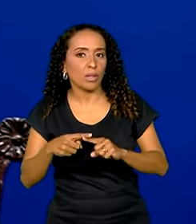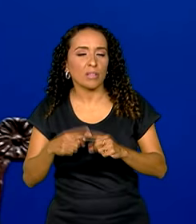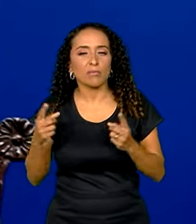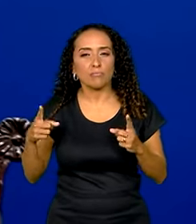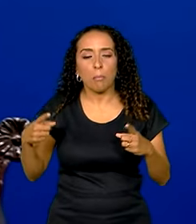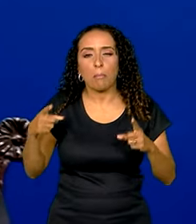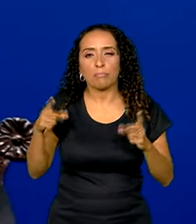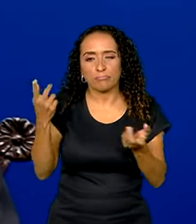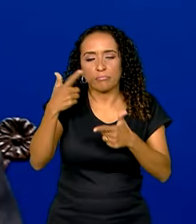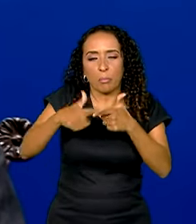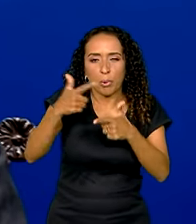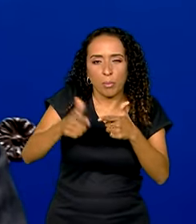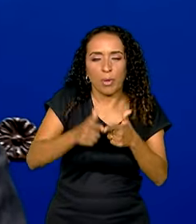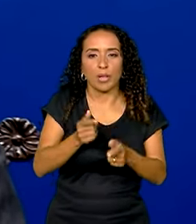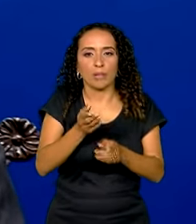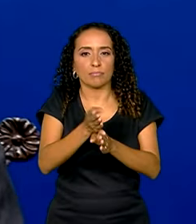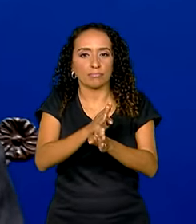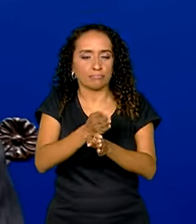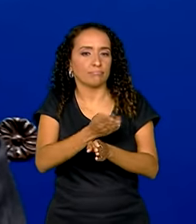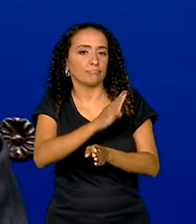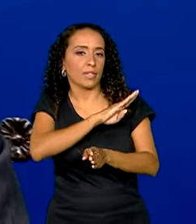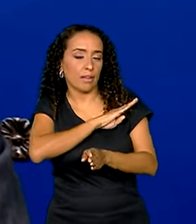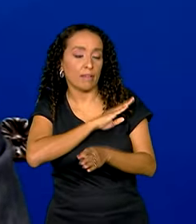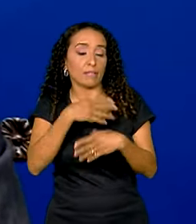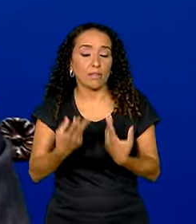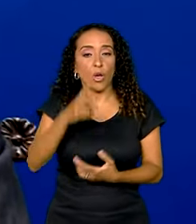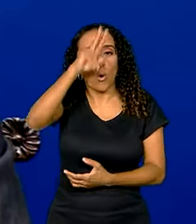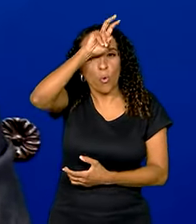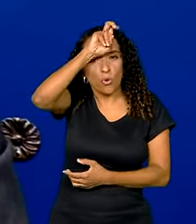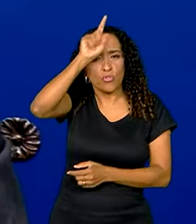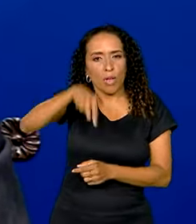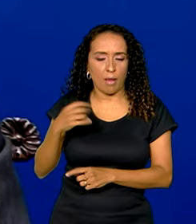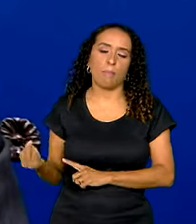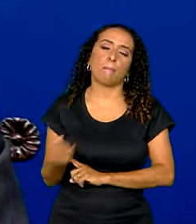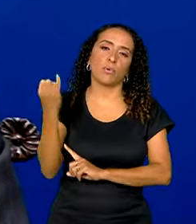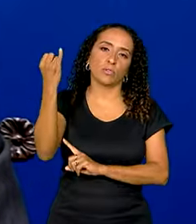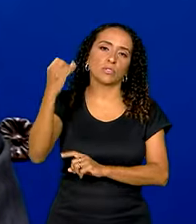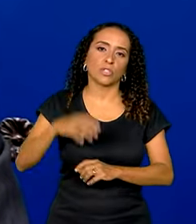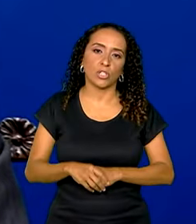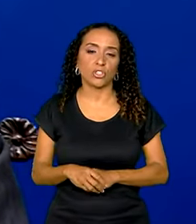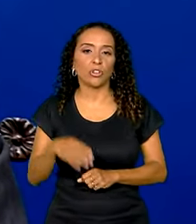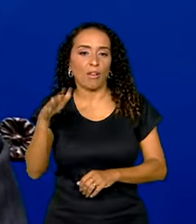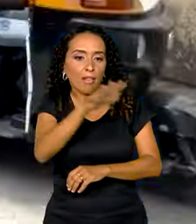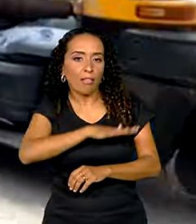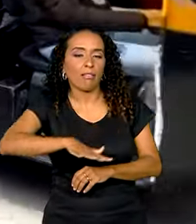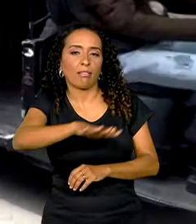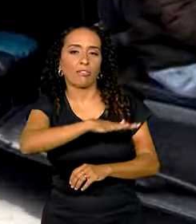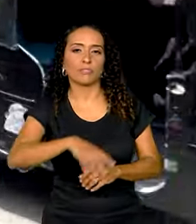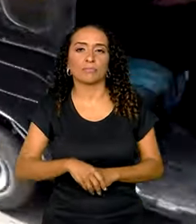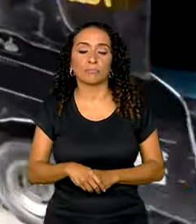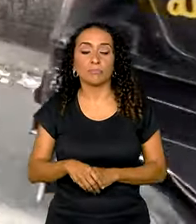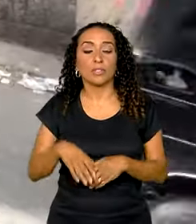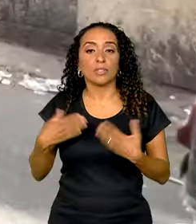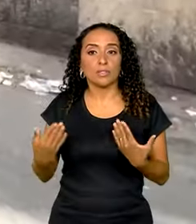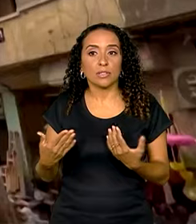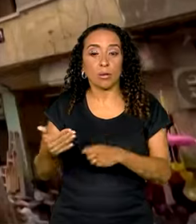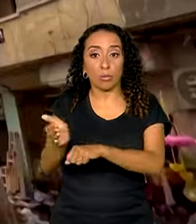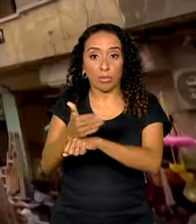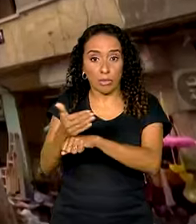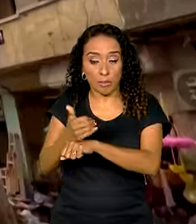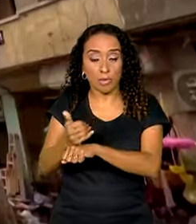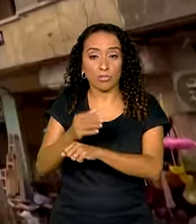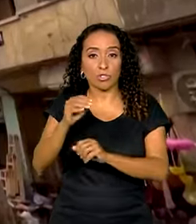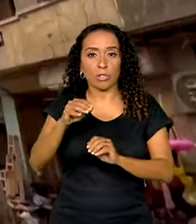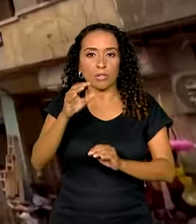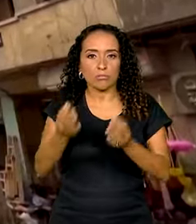Gaza e o Egito sendo um ator importante naquela região. Segundo Itamaraty, a